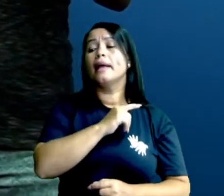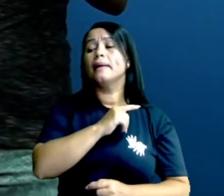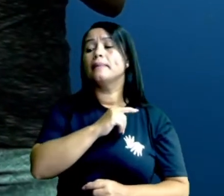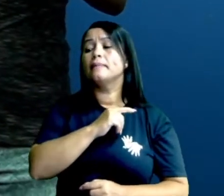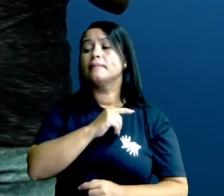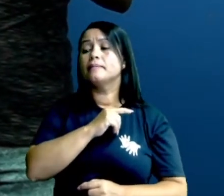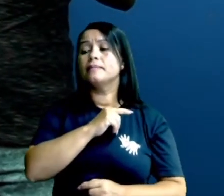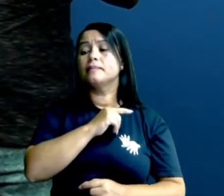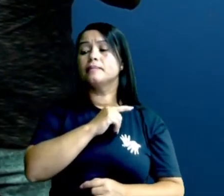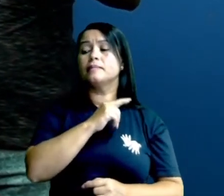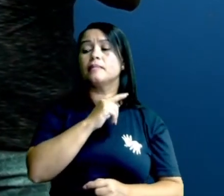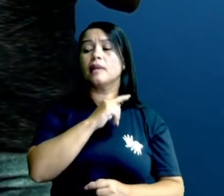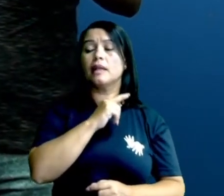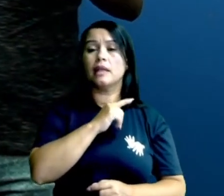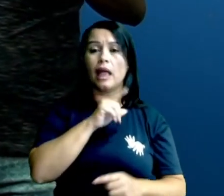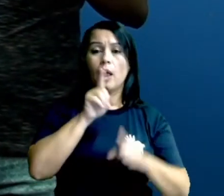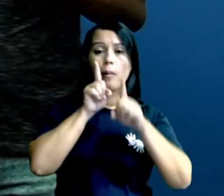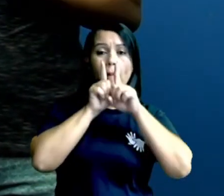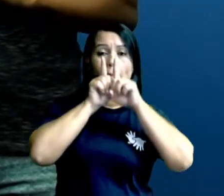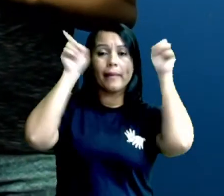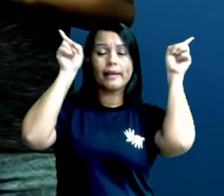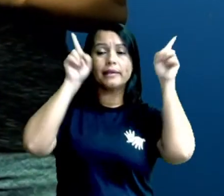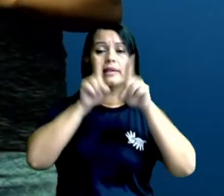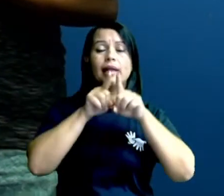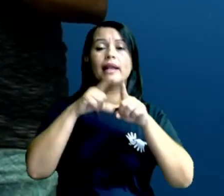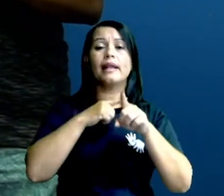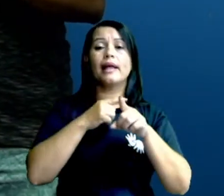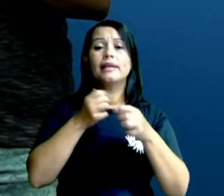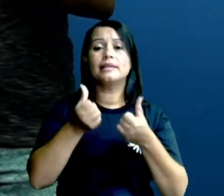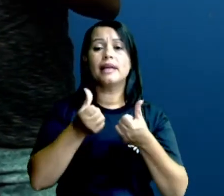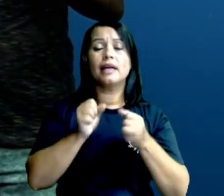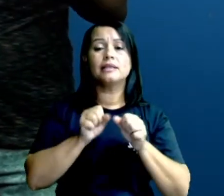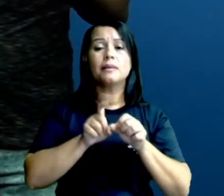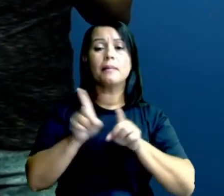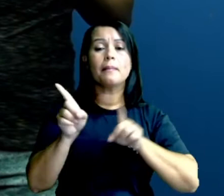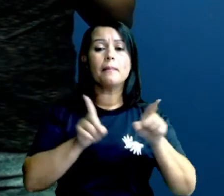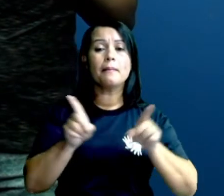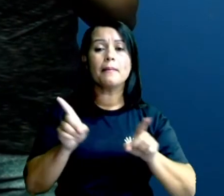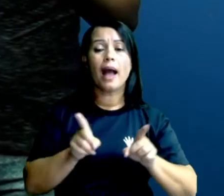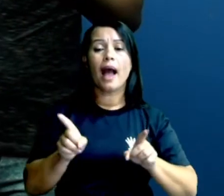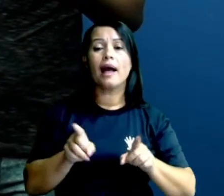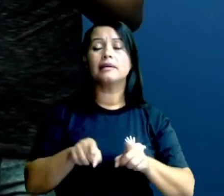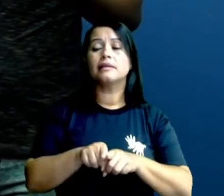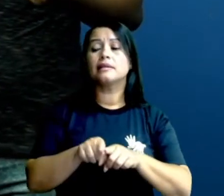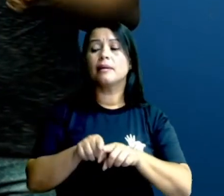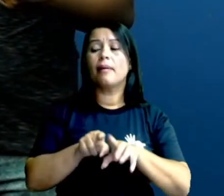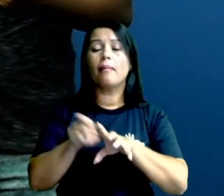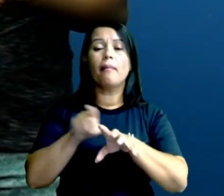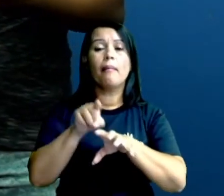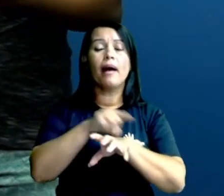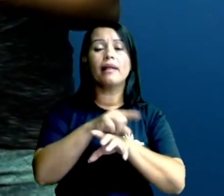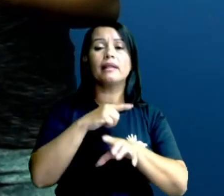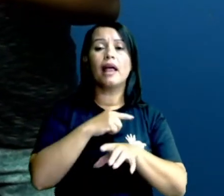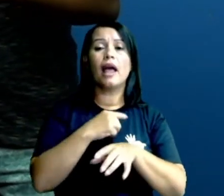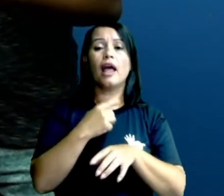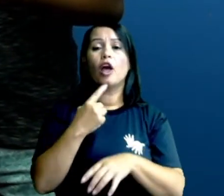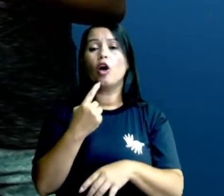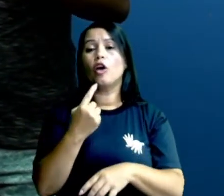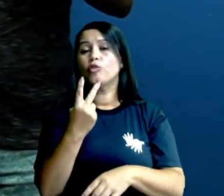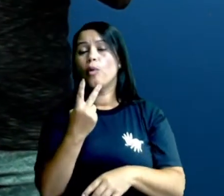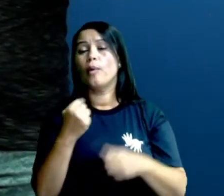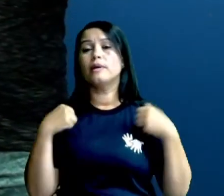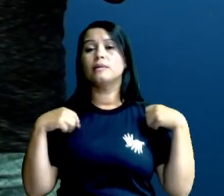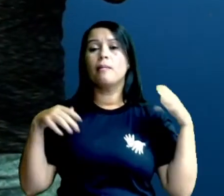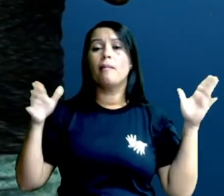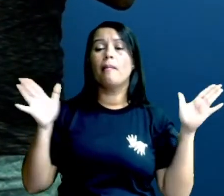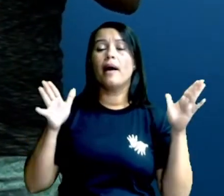um par de antenas, possuem seis patas, possuem um ou dois pares de asas e o corpo